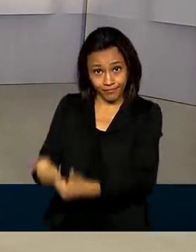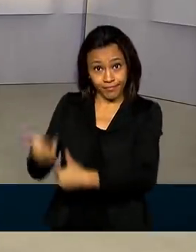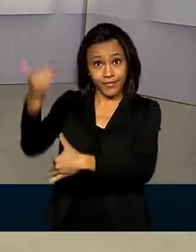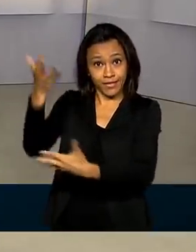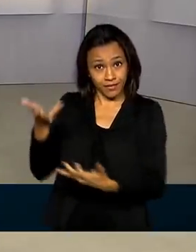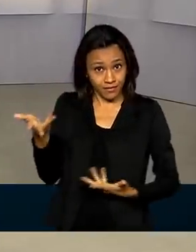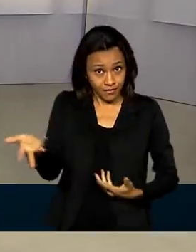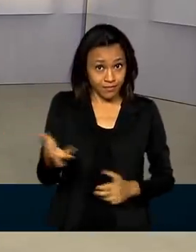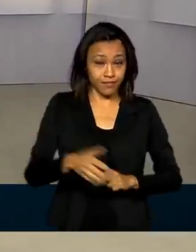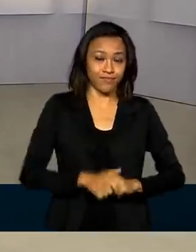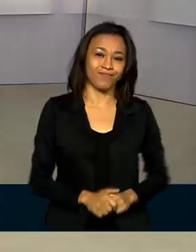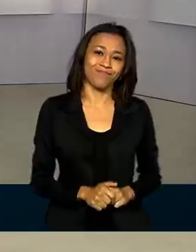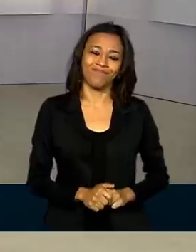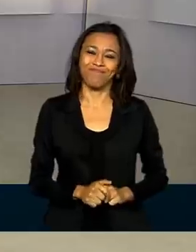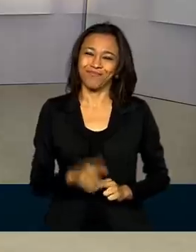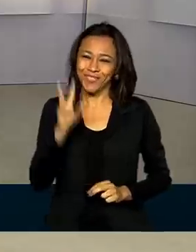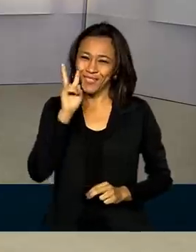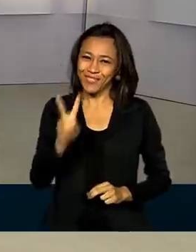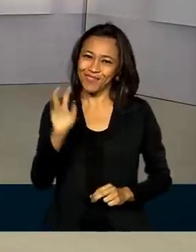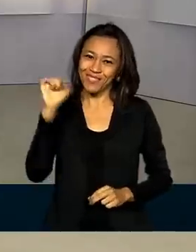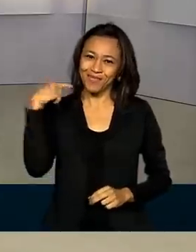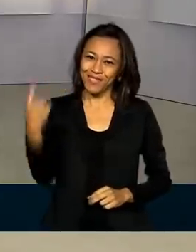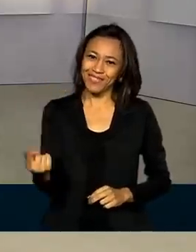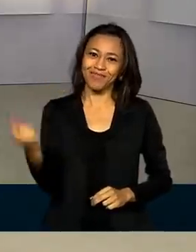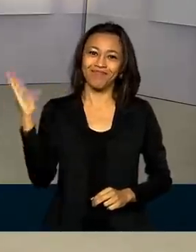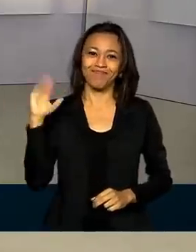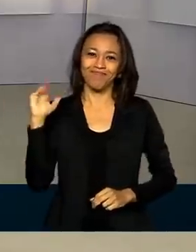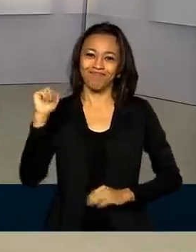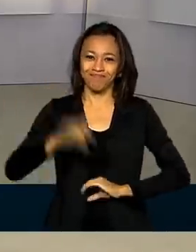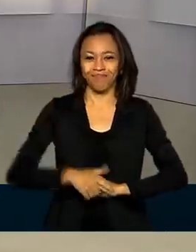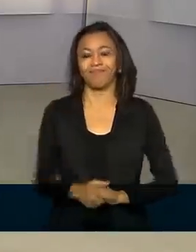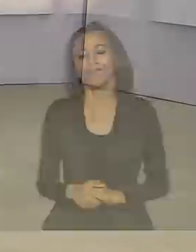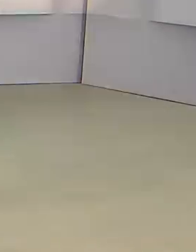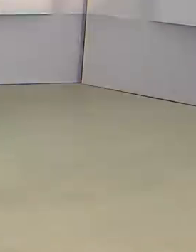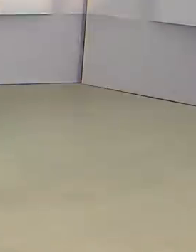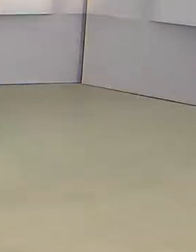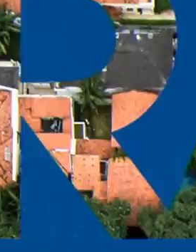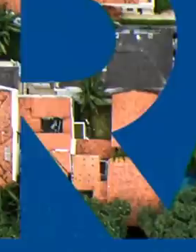pelas nossas redes sociais. Nos vemos na próxima edição. Até lá!